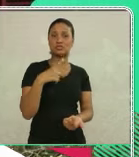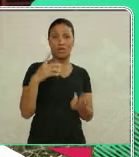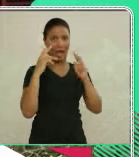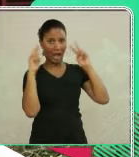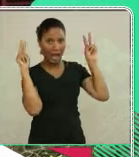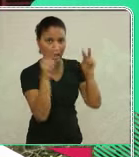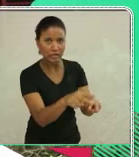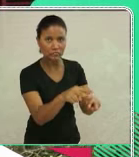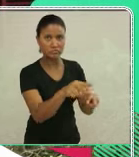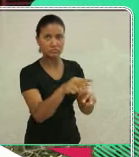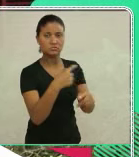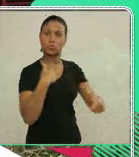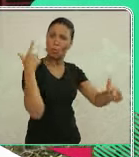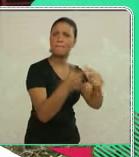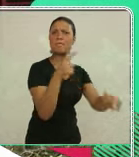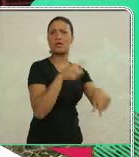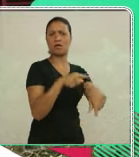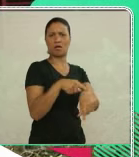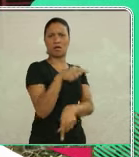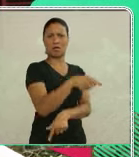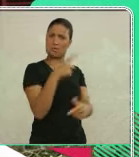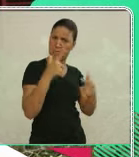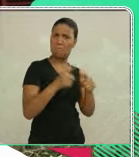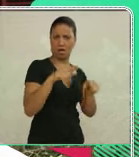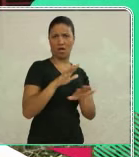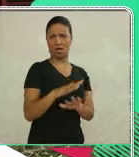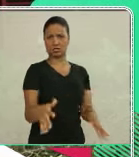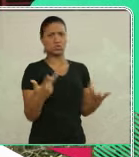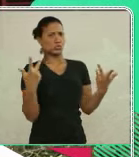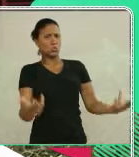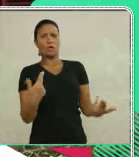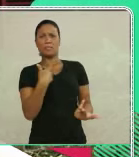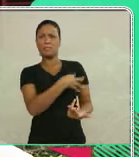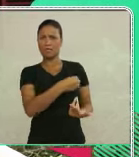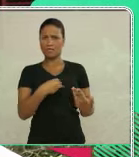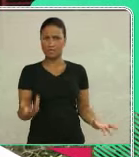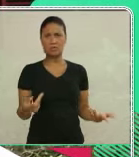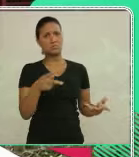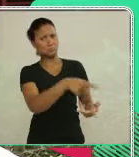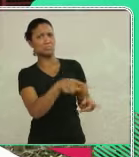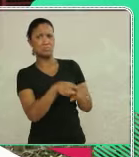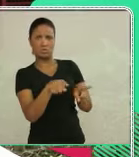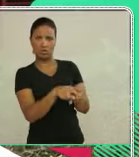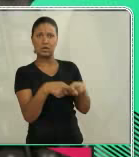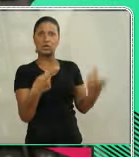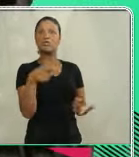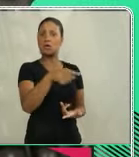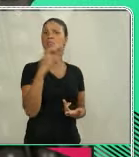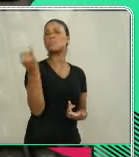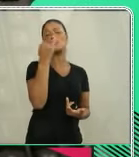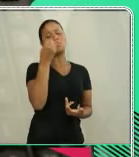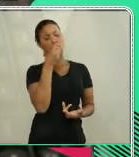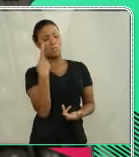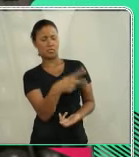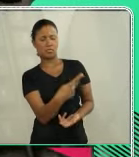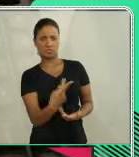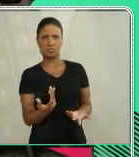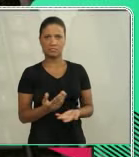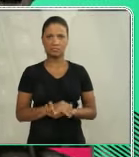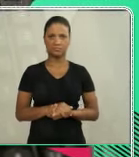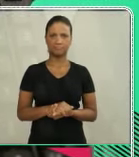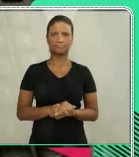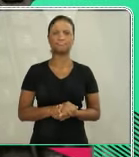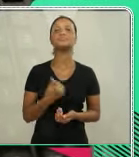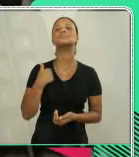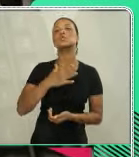tiver que chamar a atenção, brigar na hora, a gente briga. E é assim, é assim como foi com a minha filha, é com ele. Então isso foi muito bom para ele. Eu gosto